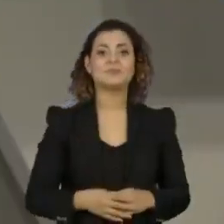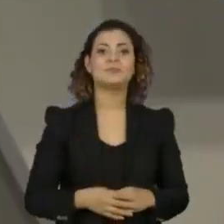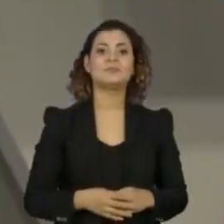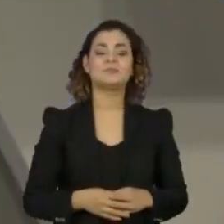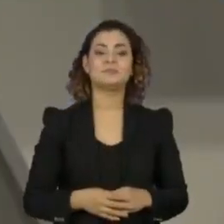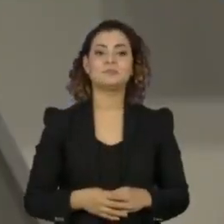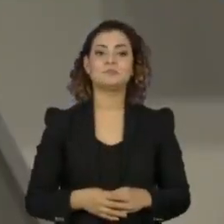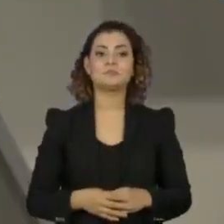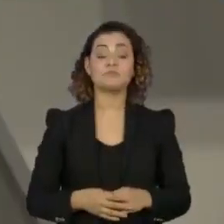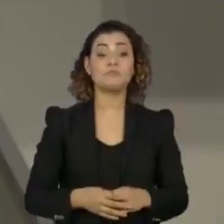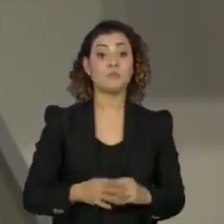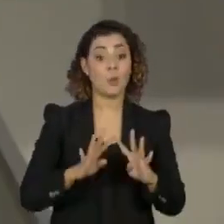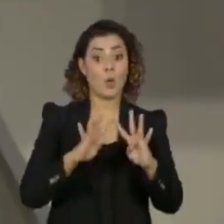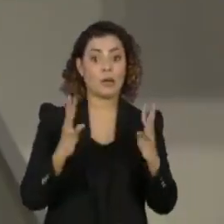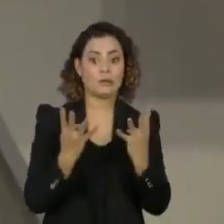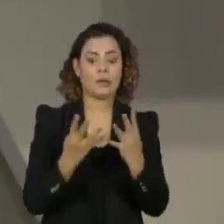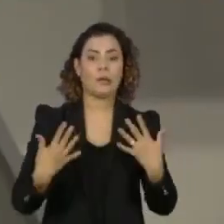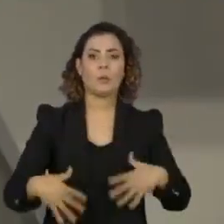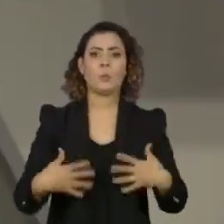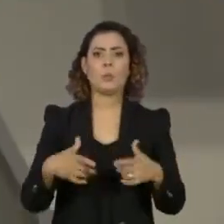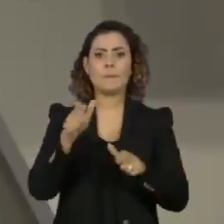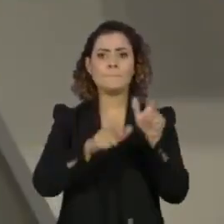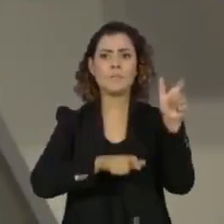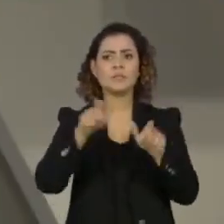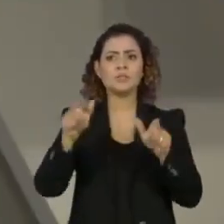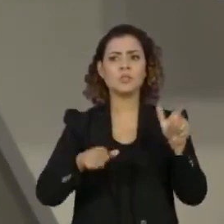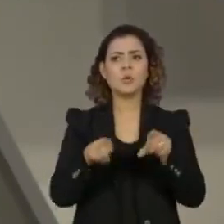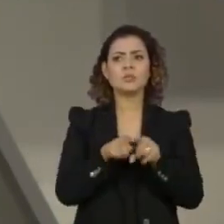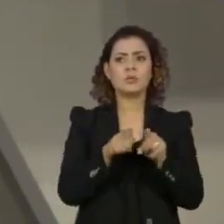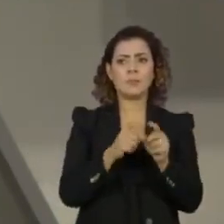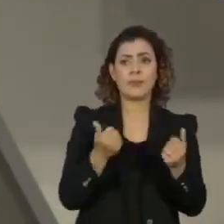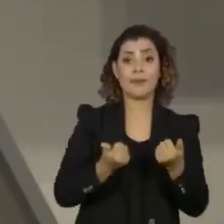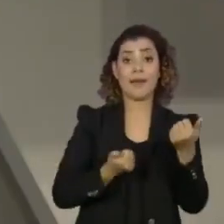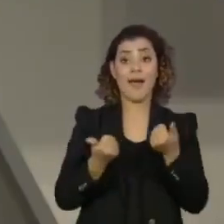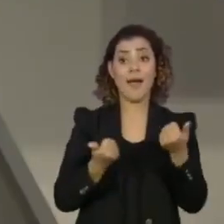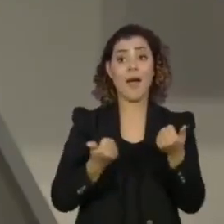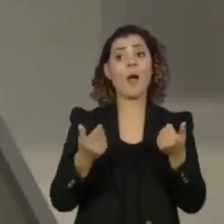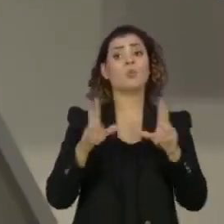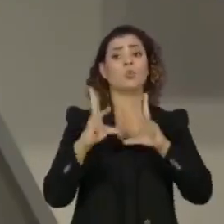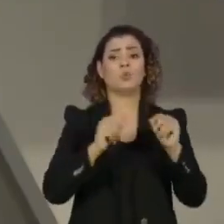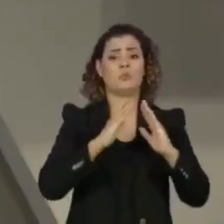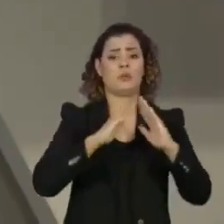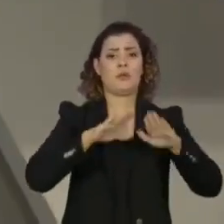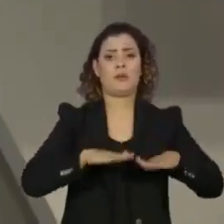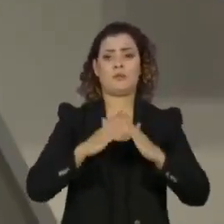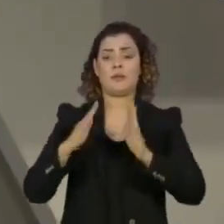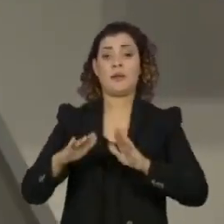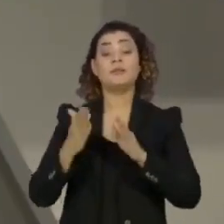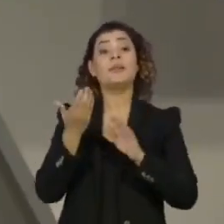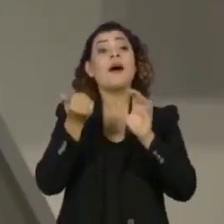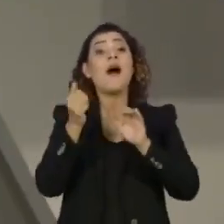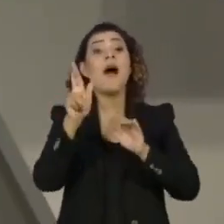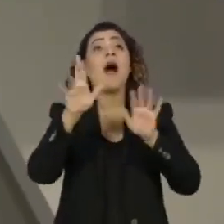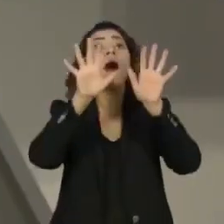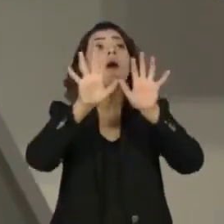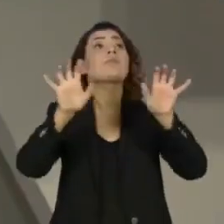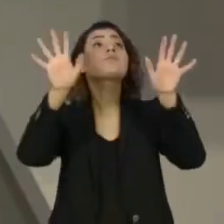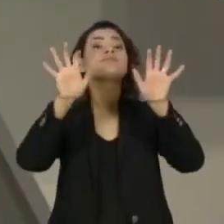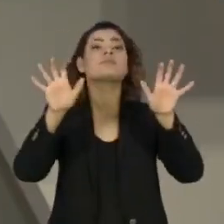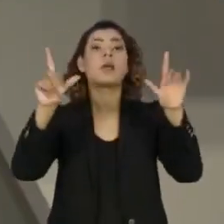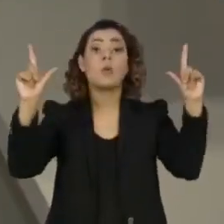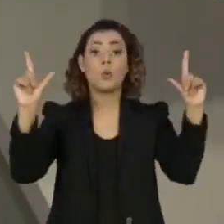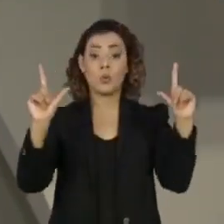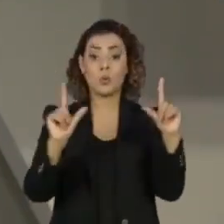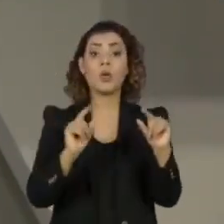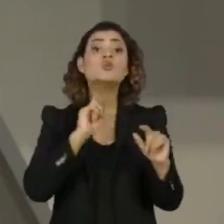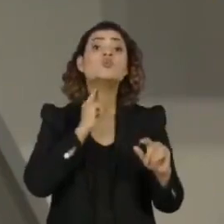Durante o auge da quarentena com grande parte das pessoas e dos veículos em casa, o ar na cidade de São Paulo teve uma queda de perto